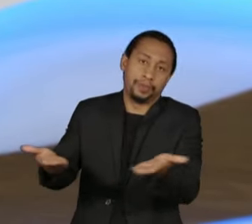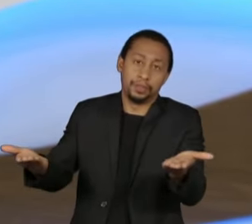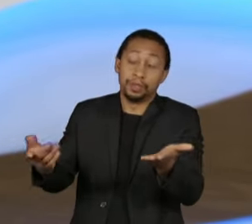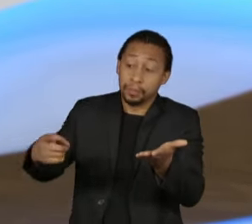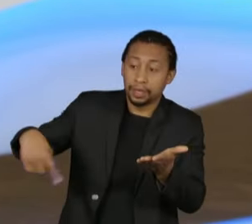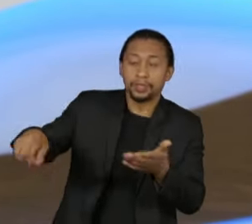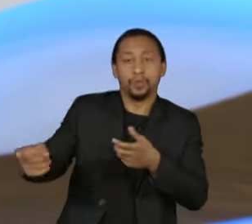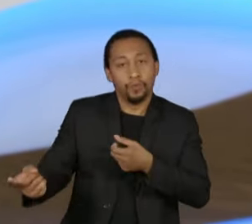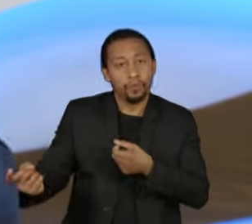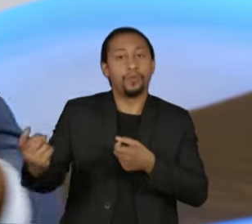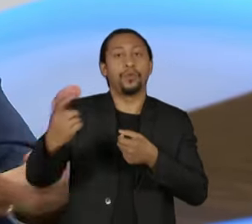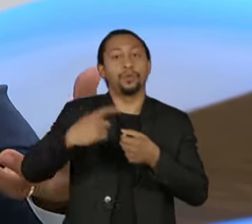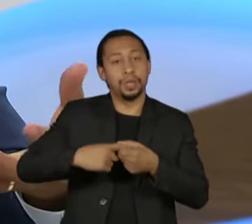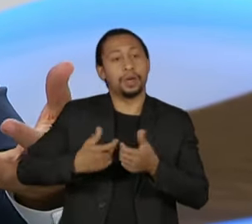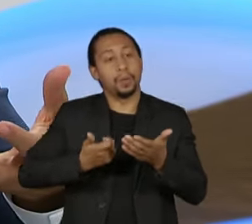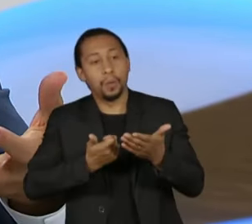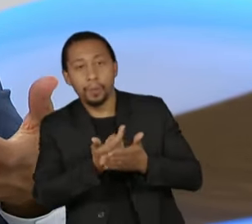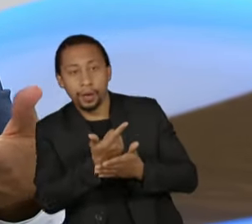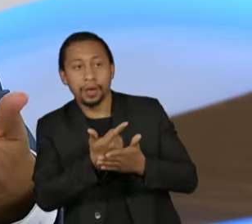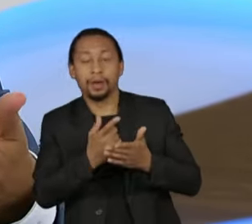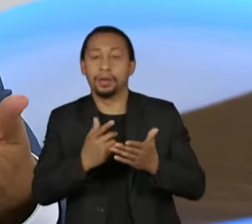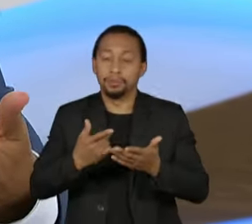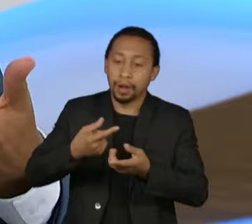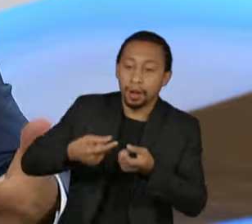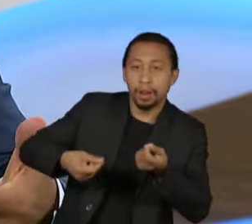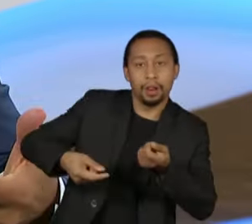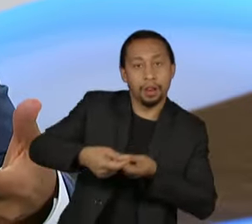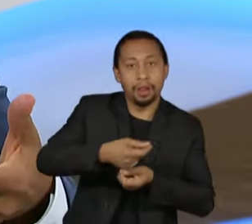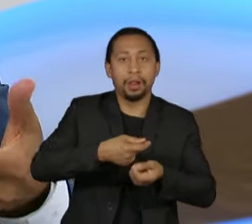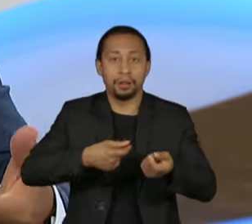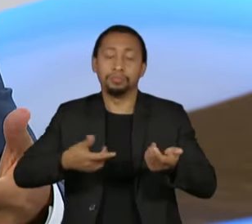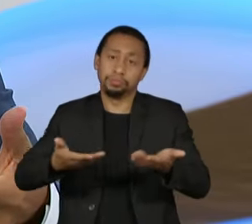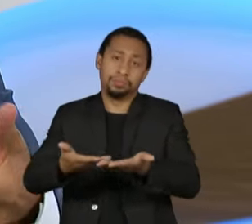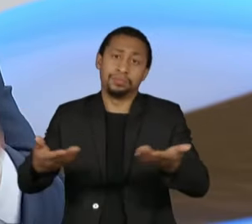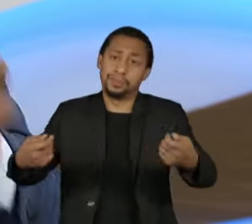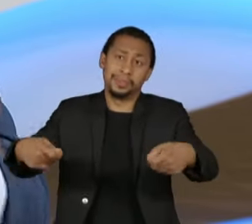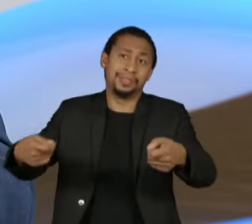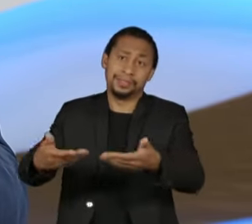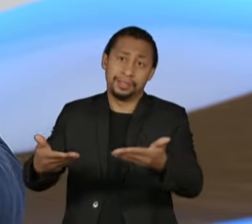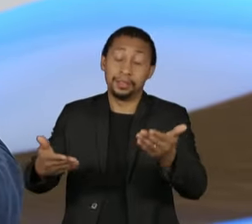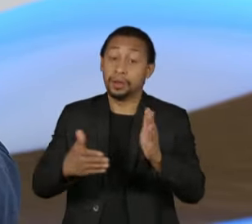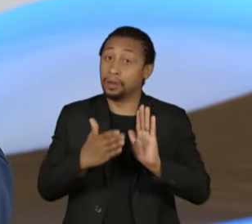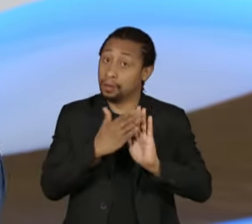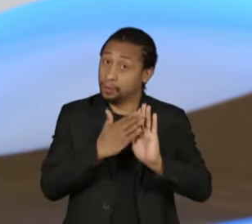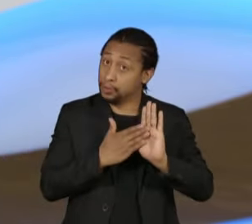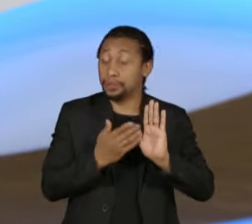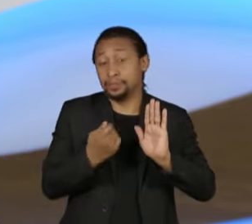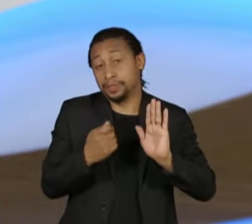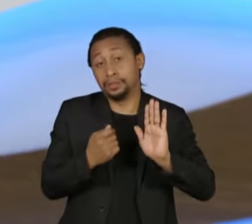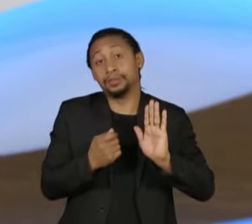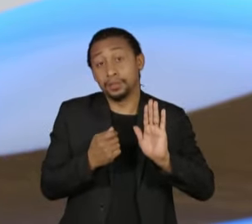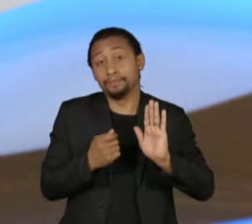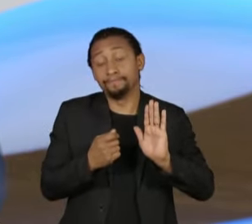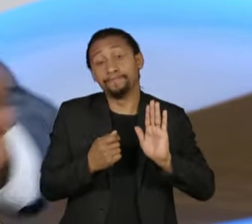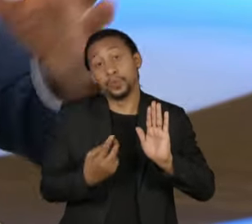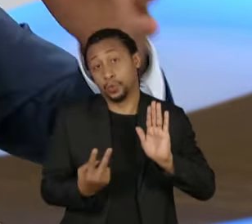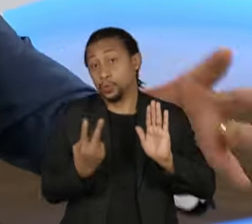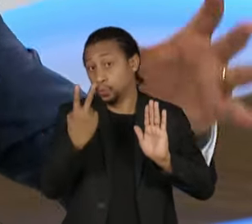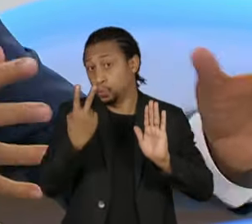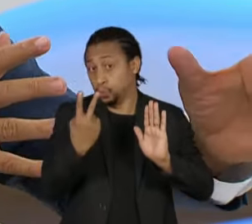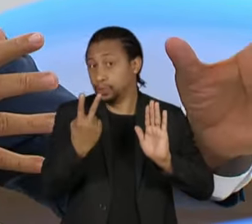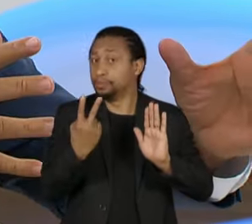economia. Ou seja, o projeto, ele precisa realmente das duas coisas. Um olhar social,